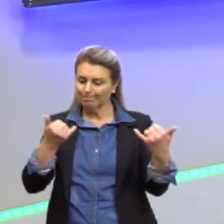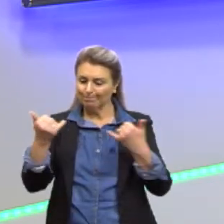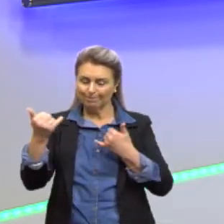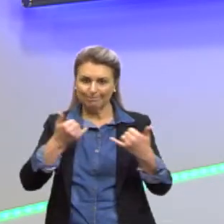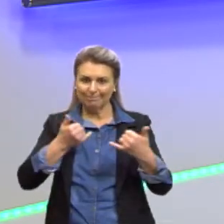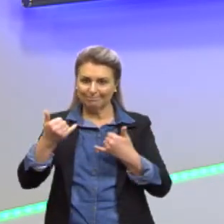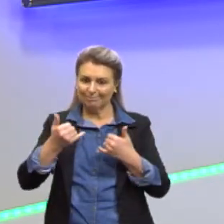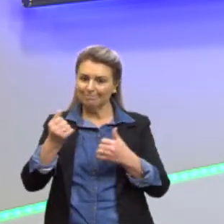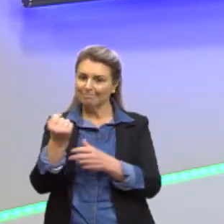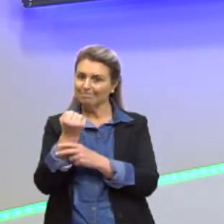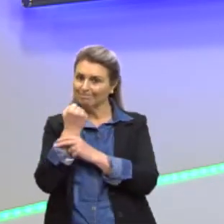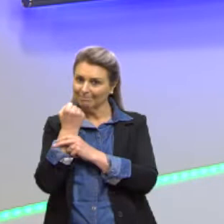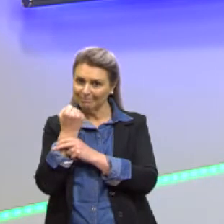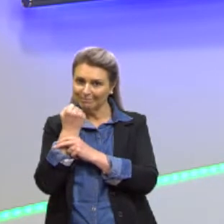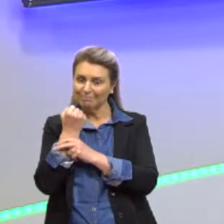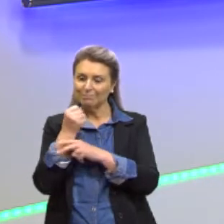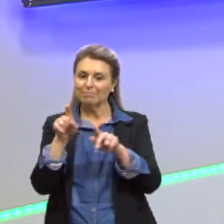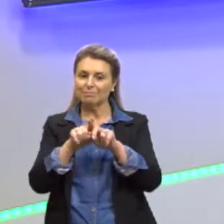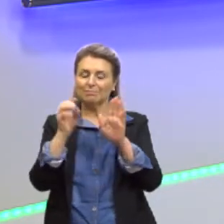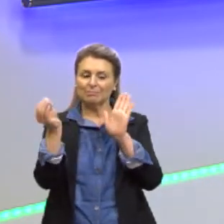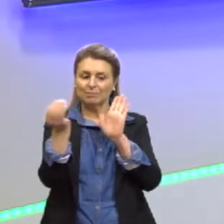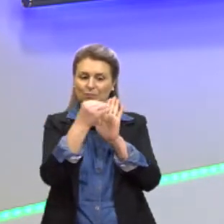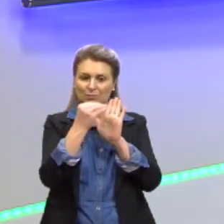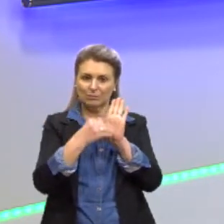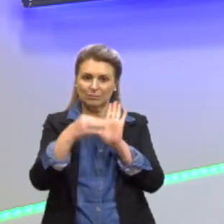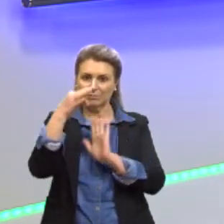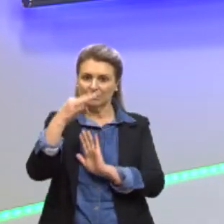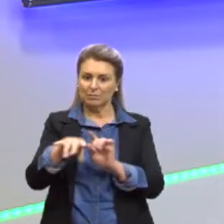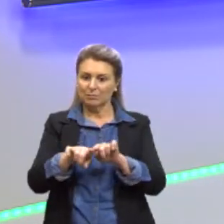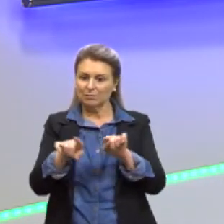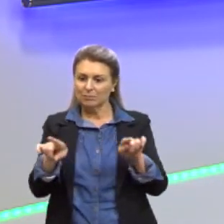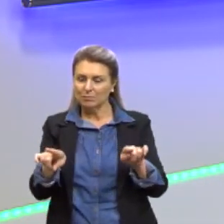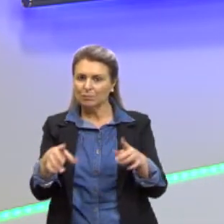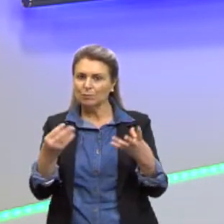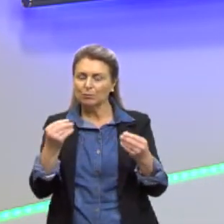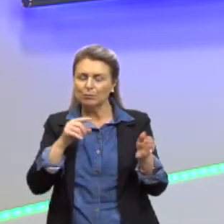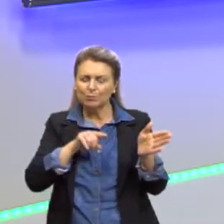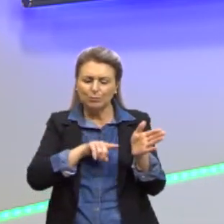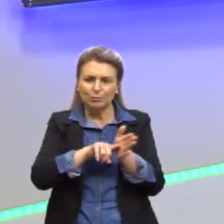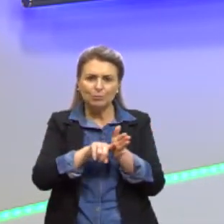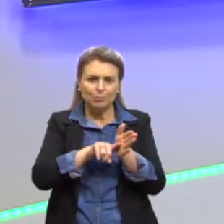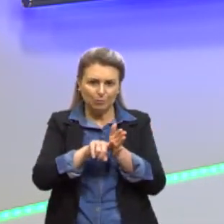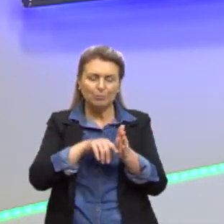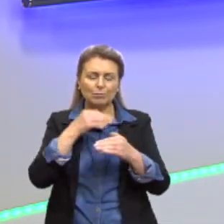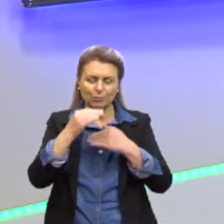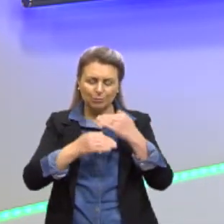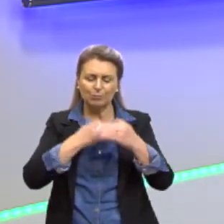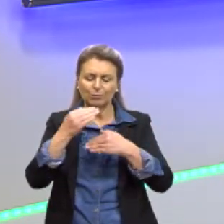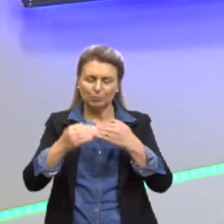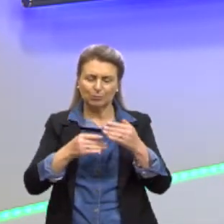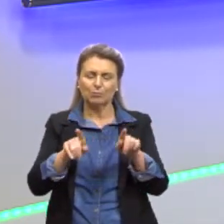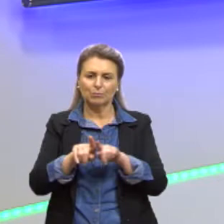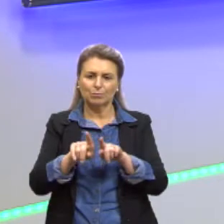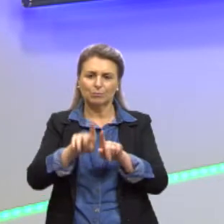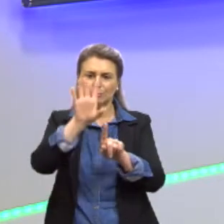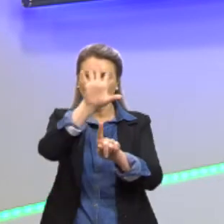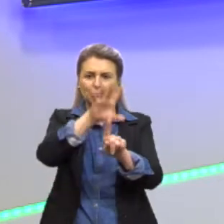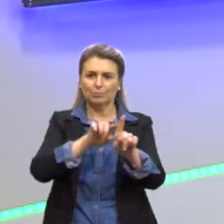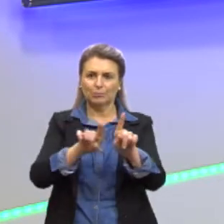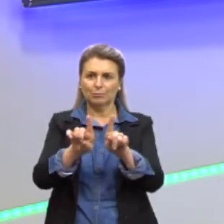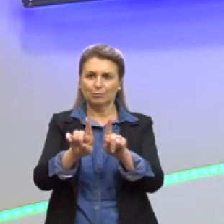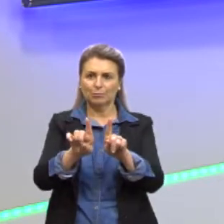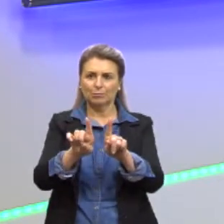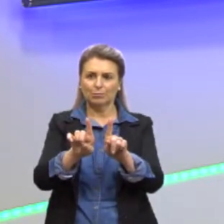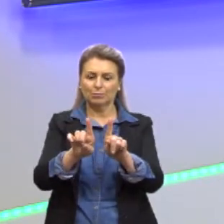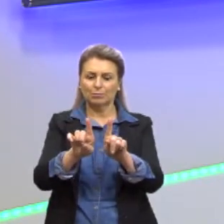seguras e dados sobre isso. Mas, sim, muitas pesquisas sendo desenvolvidas, tá? Então, nós temos